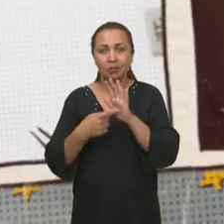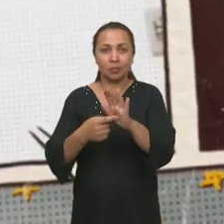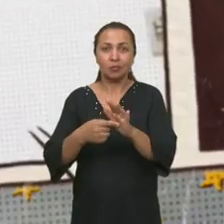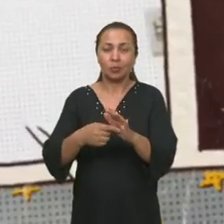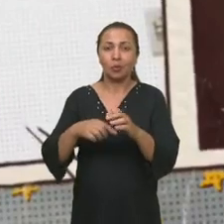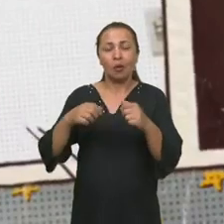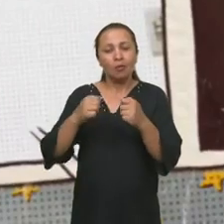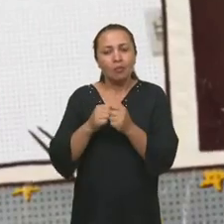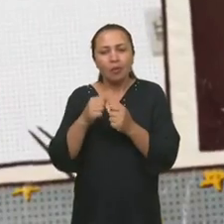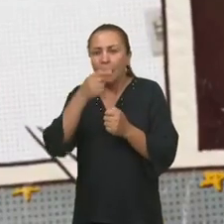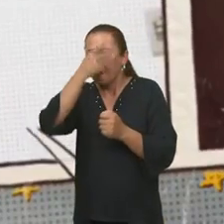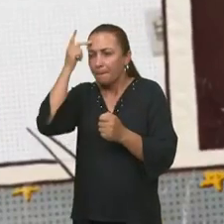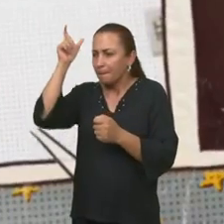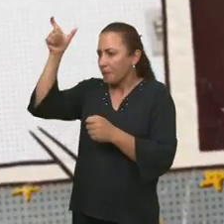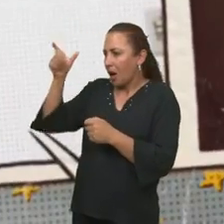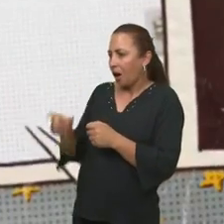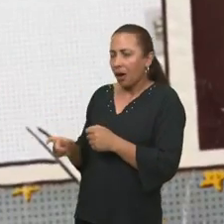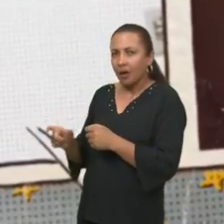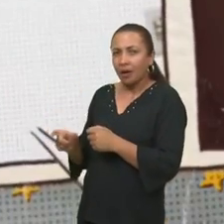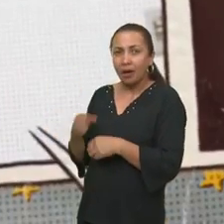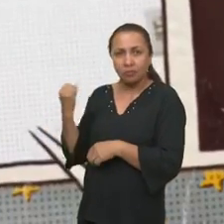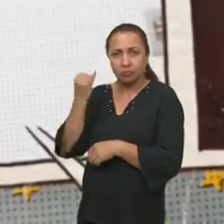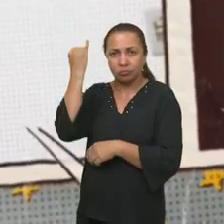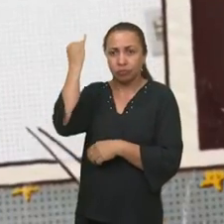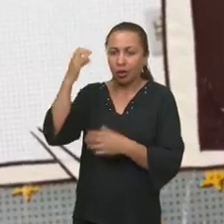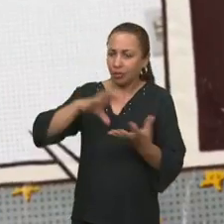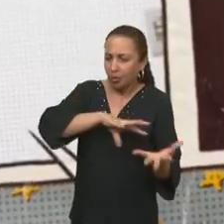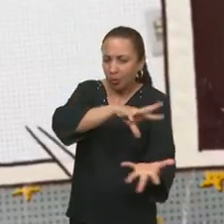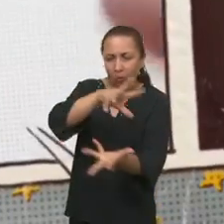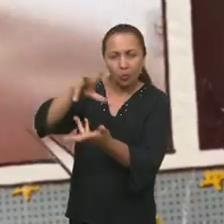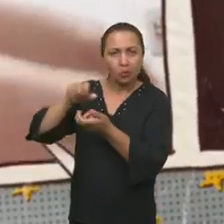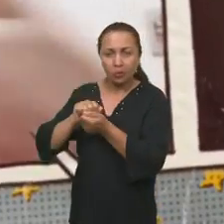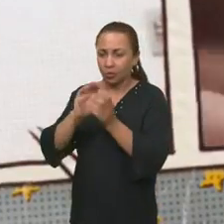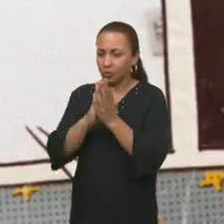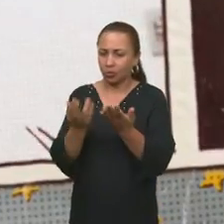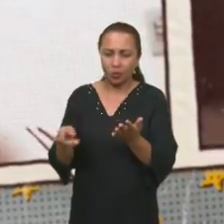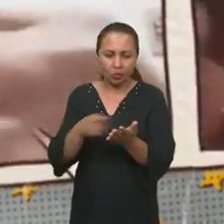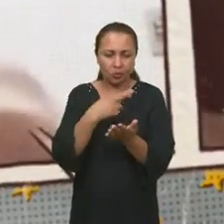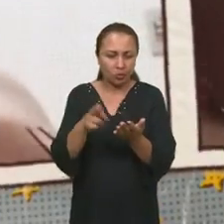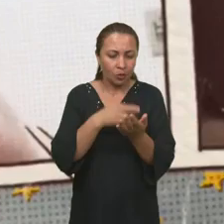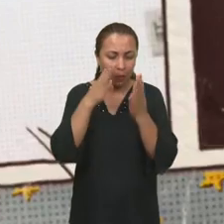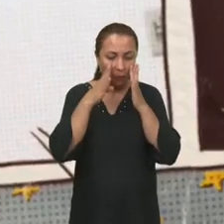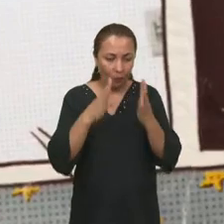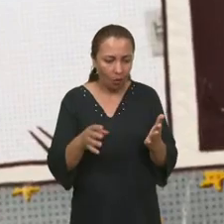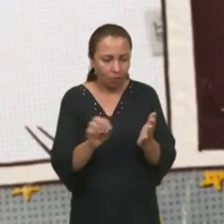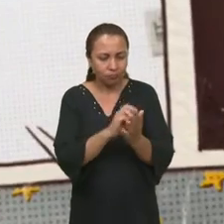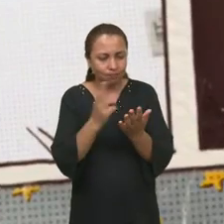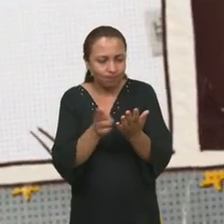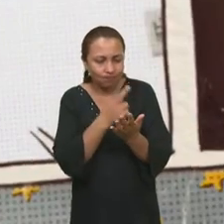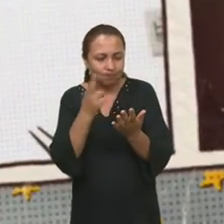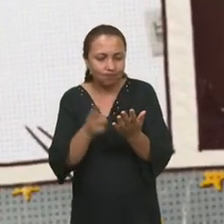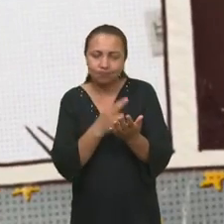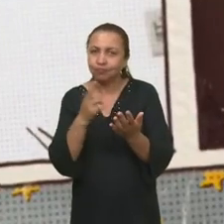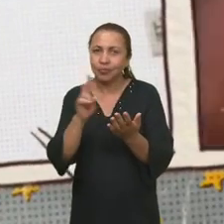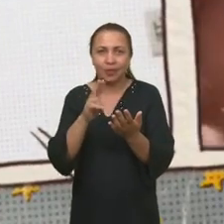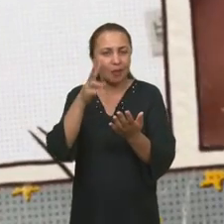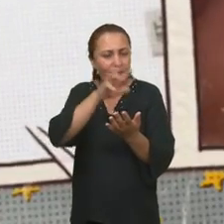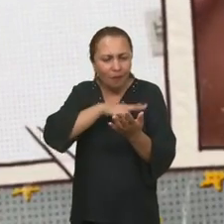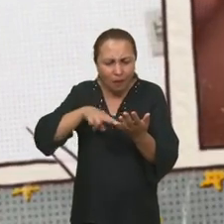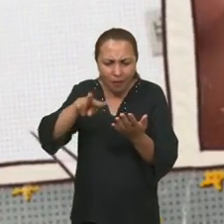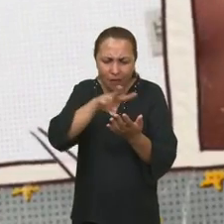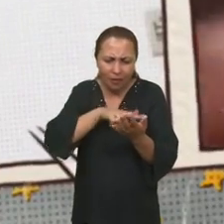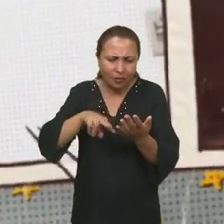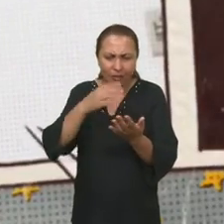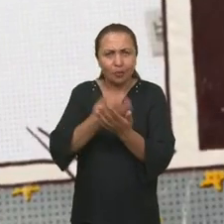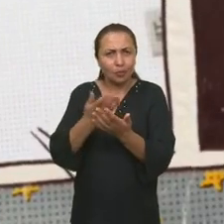trazem à tona uma personagem que é ícone mundialmente, né? Principalmente através dos quadrinhos, então a gente foca os quadrinhos, a gente não